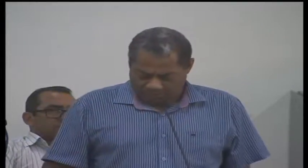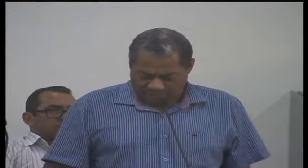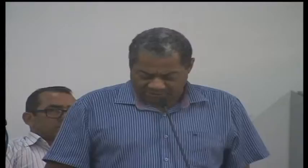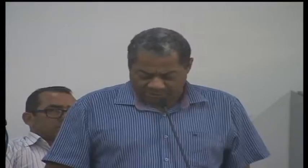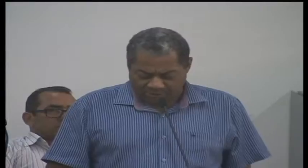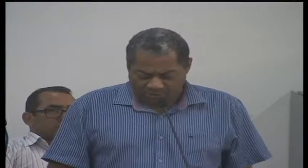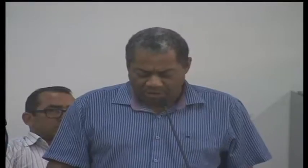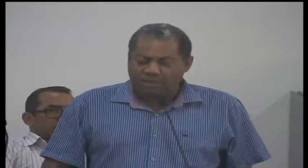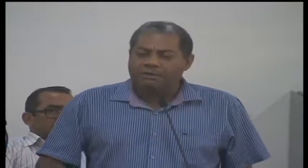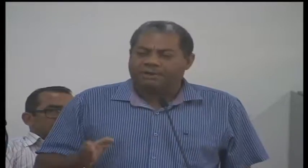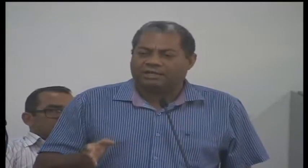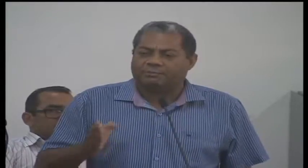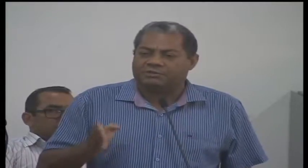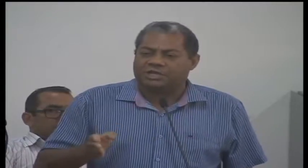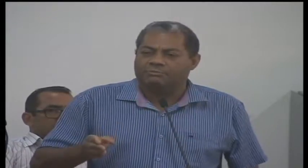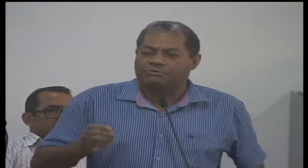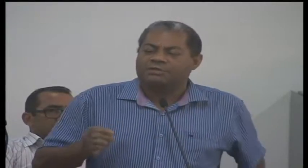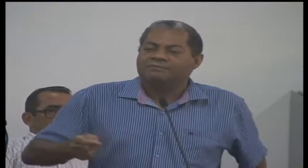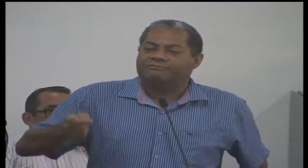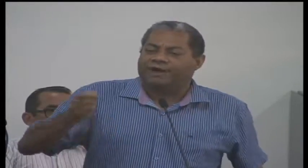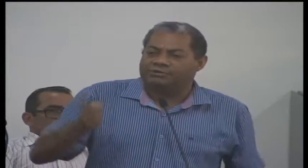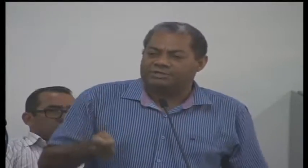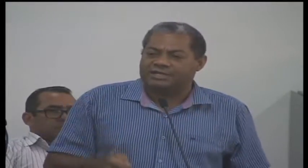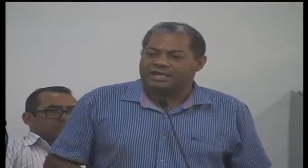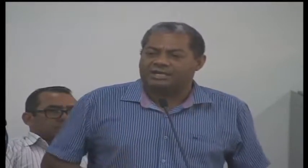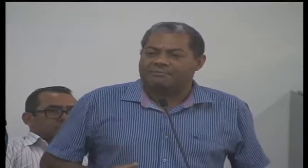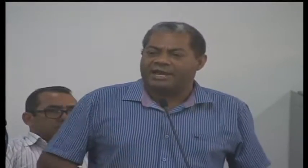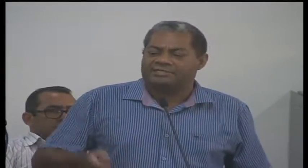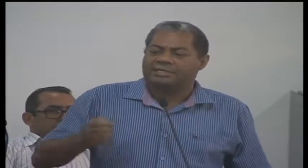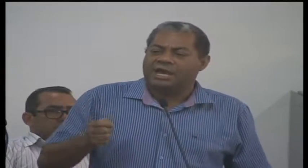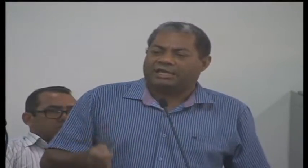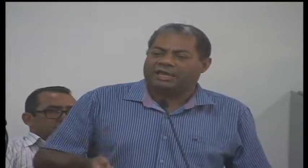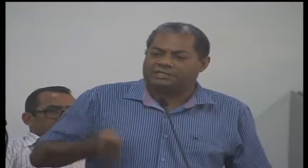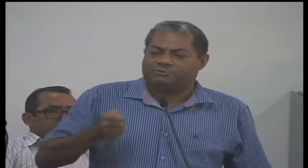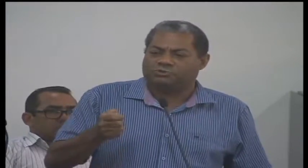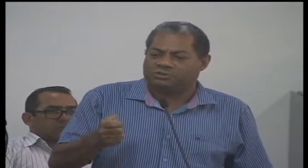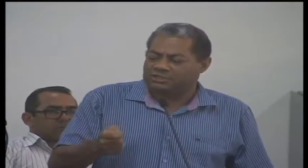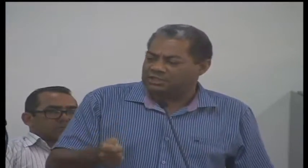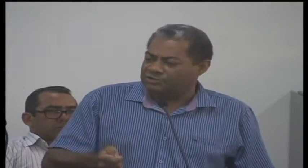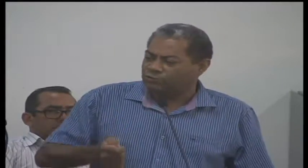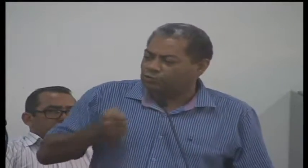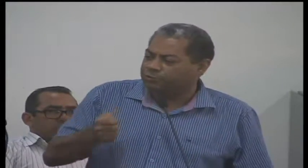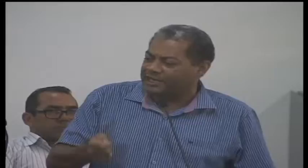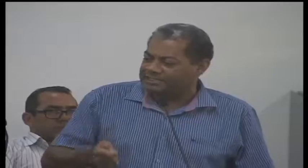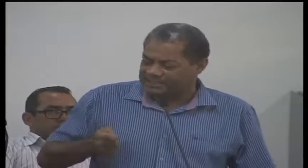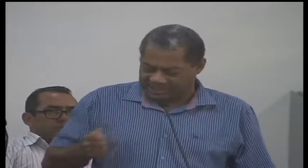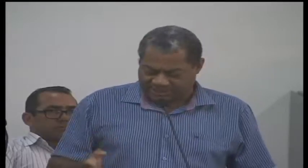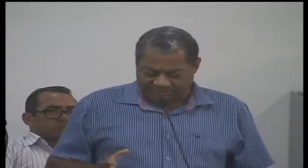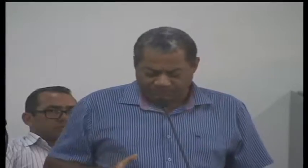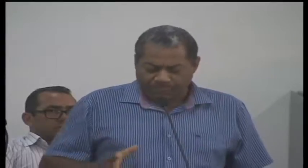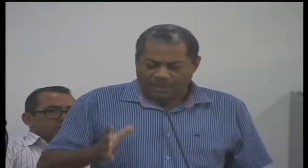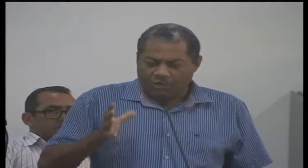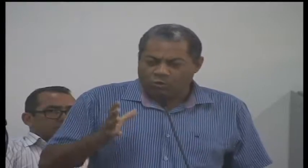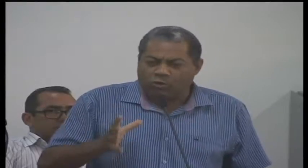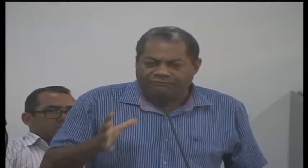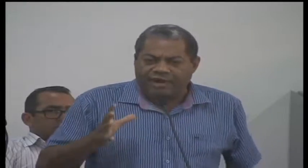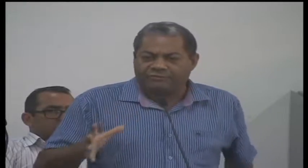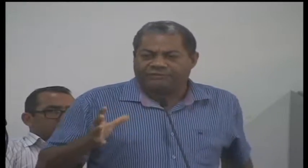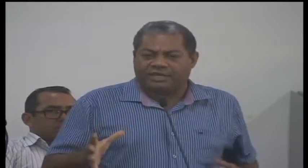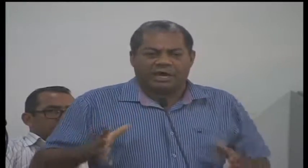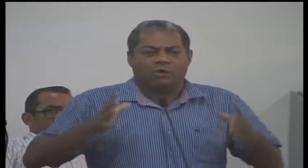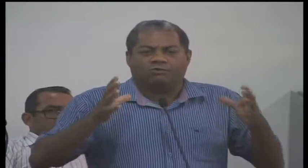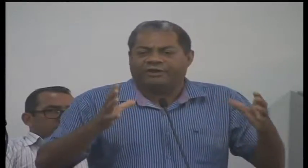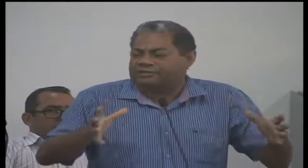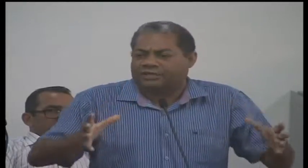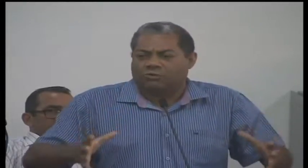teor para que possamos valorizar ainda mais aquelas pessoas que ajudam o país a crescer. O